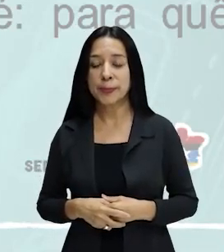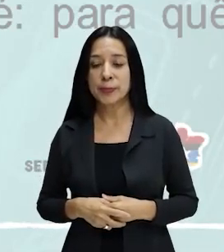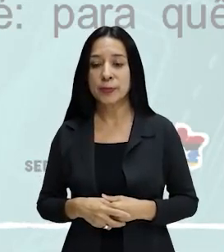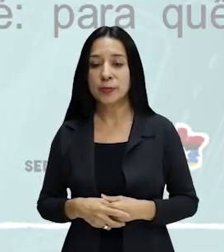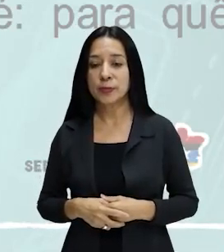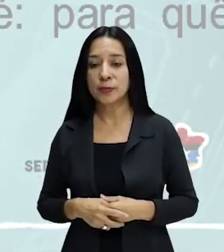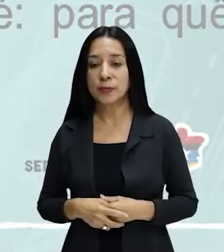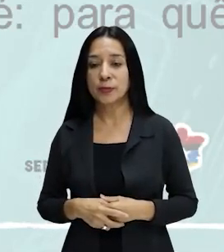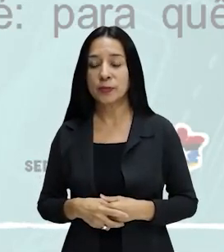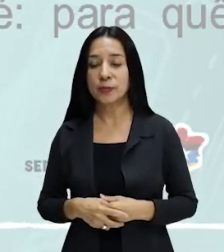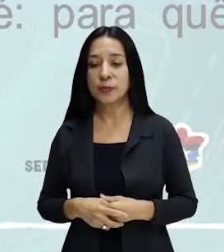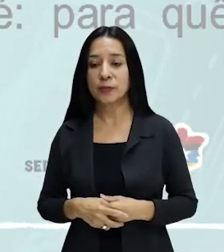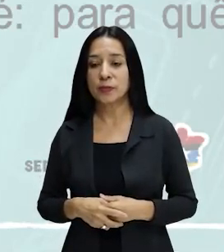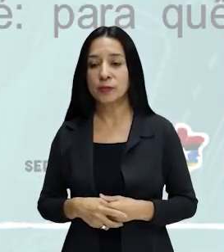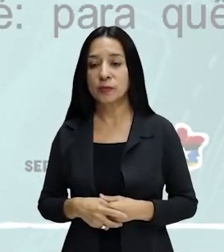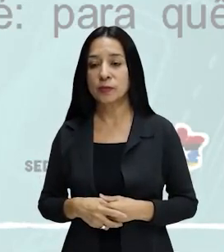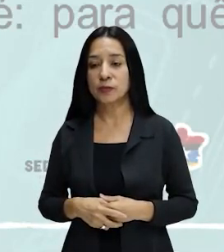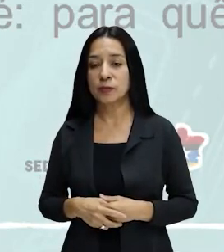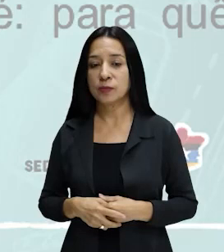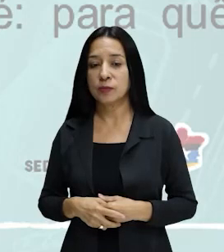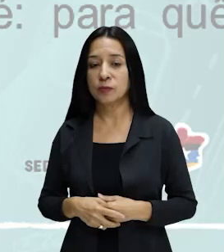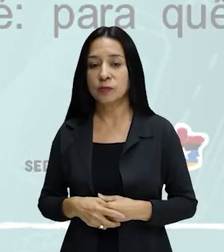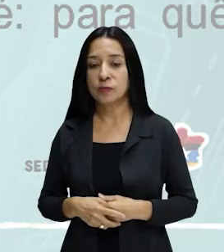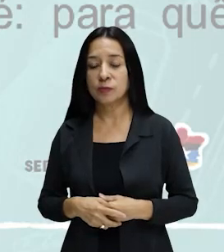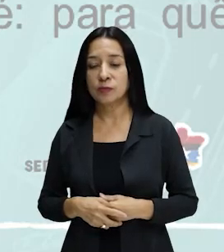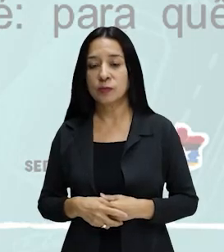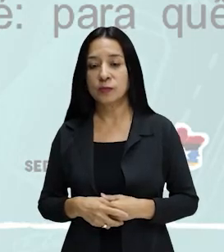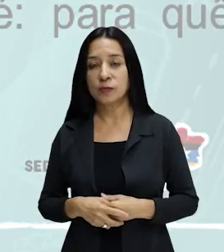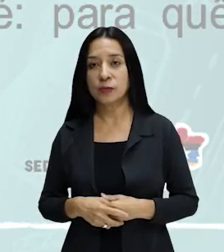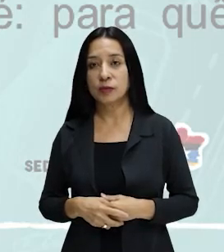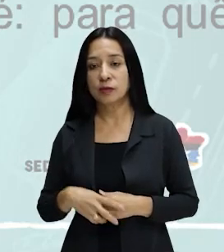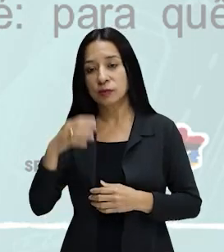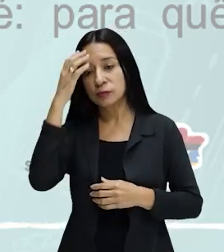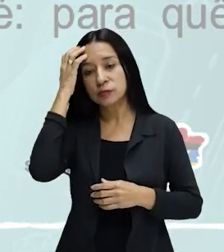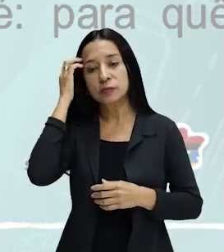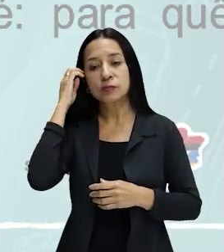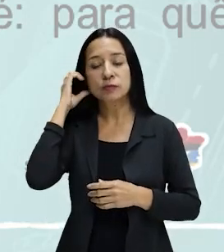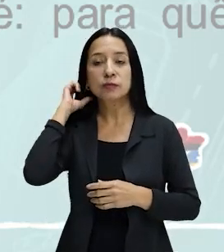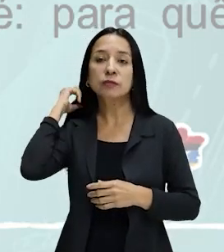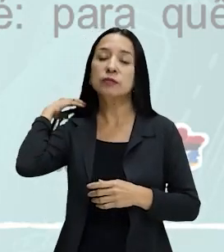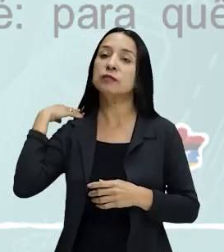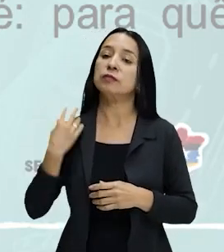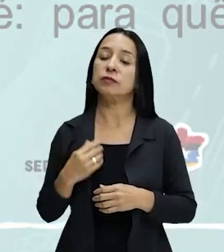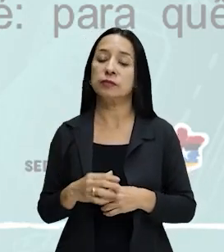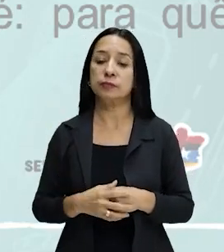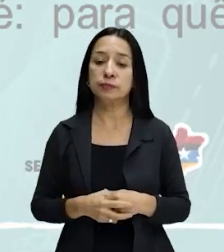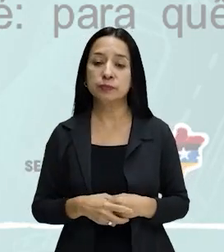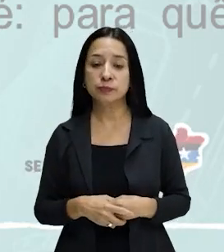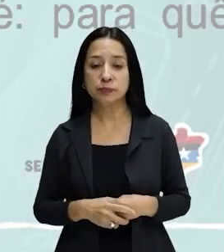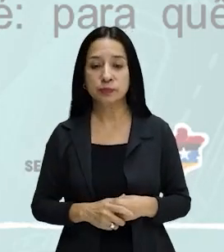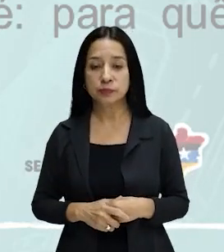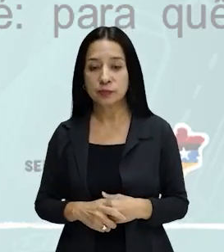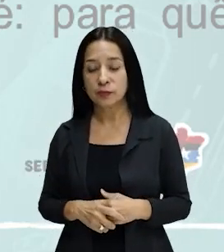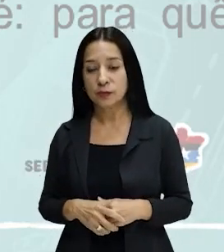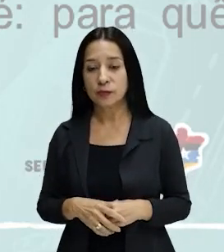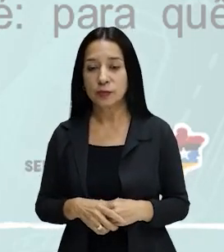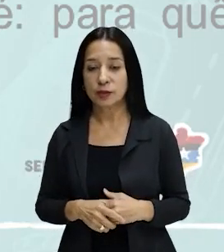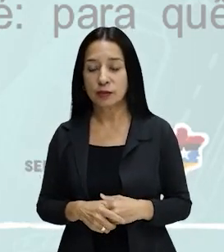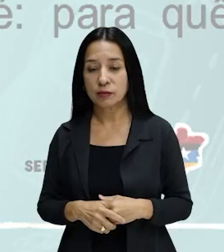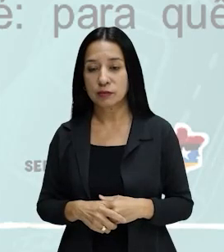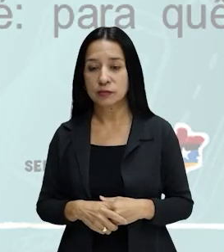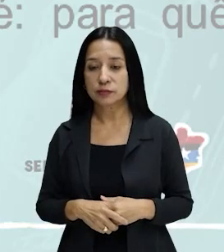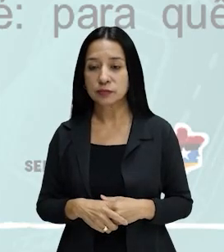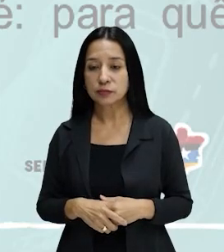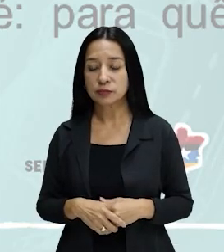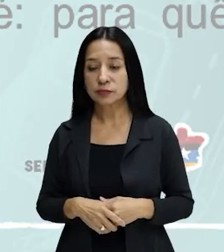escreve em português. E a questão é a questão dos acentos. Alguém já disse que